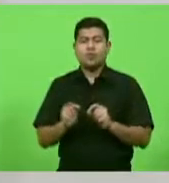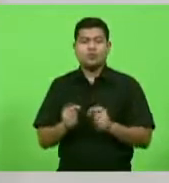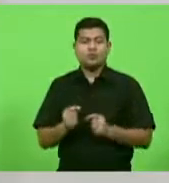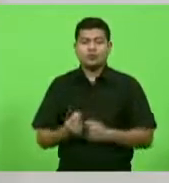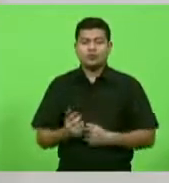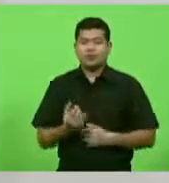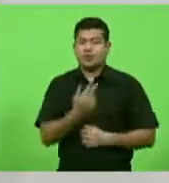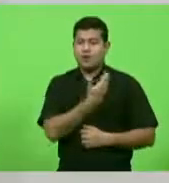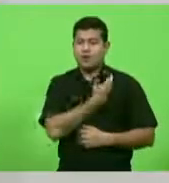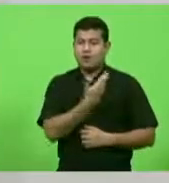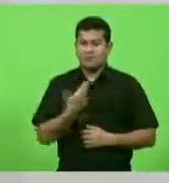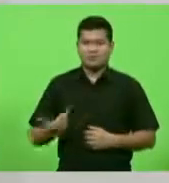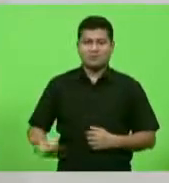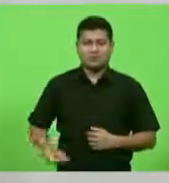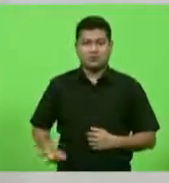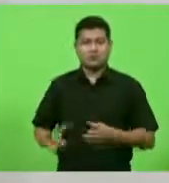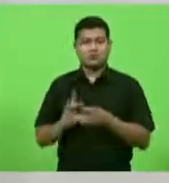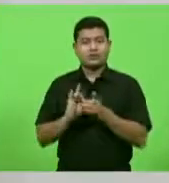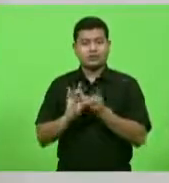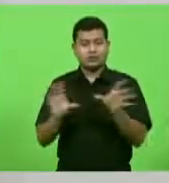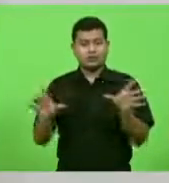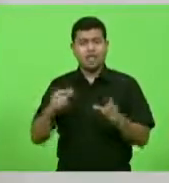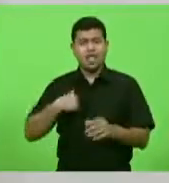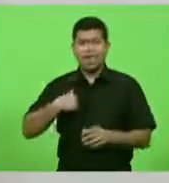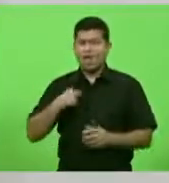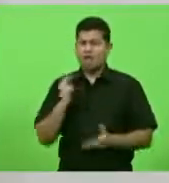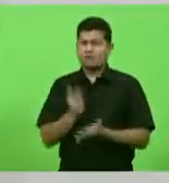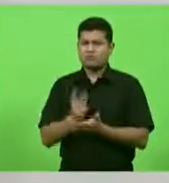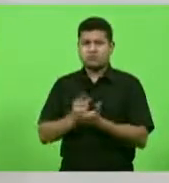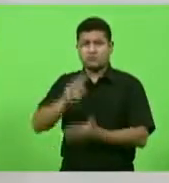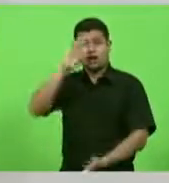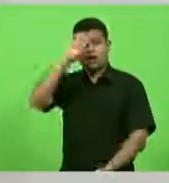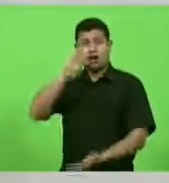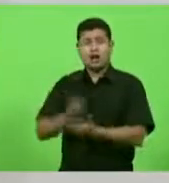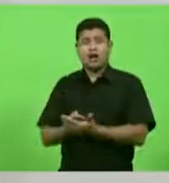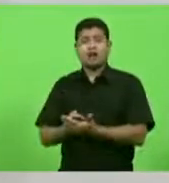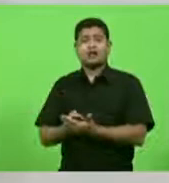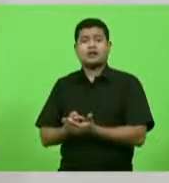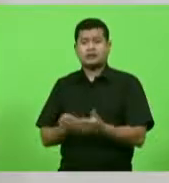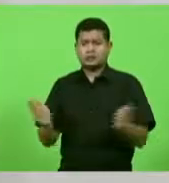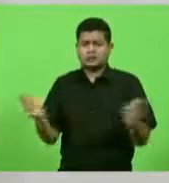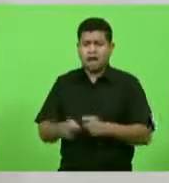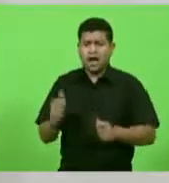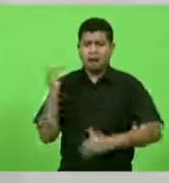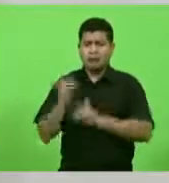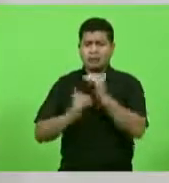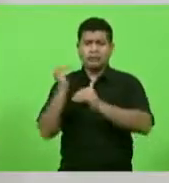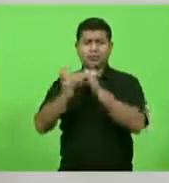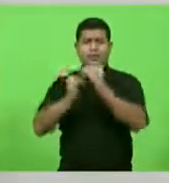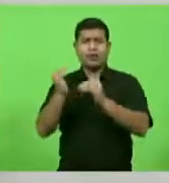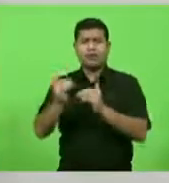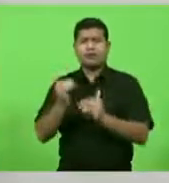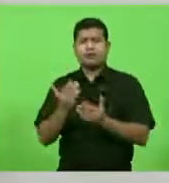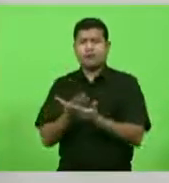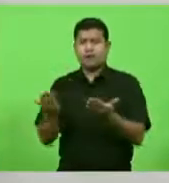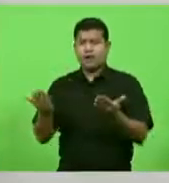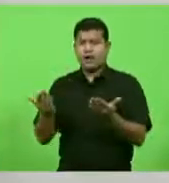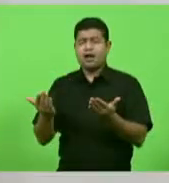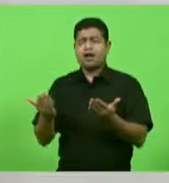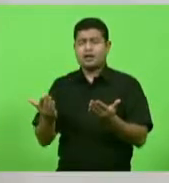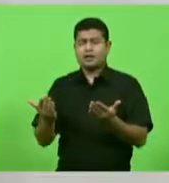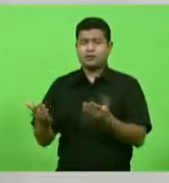sempre acreditei que é possível desenvolver uma comunhão na diferença,